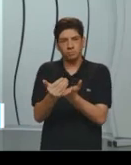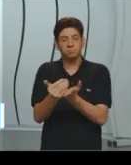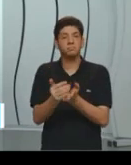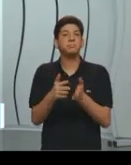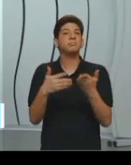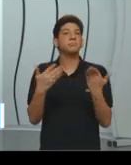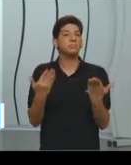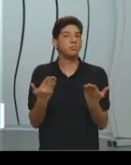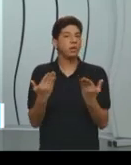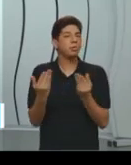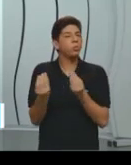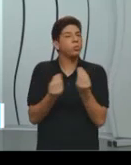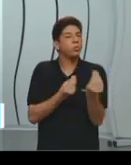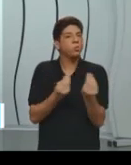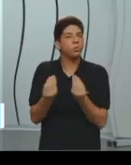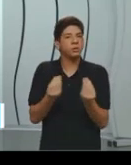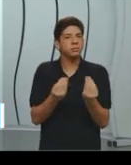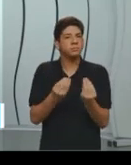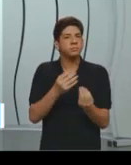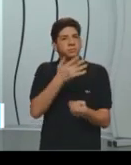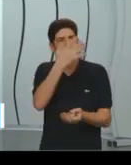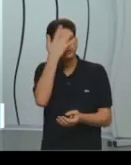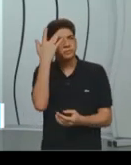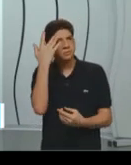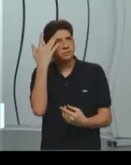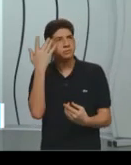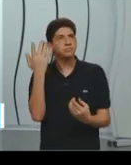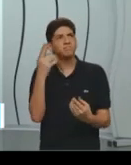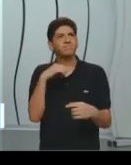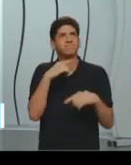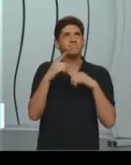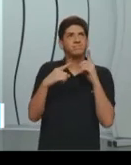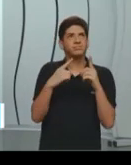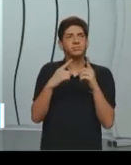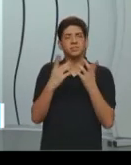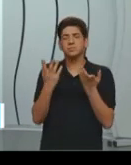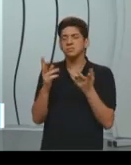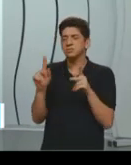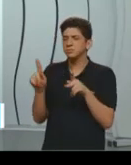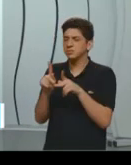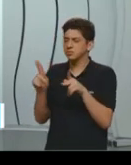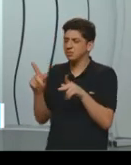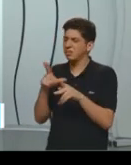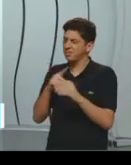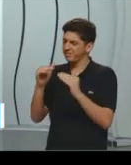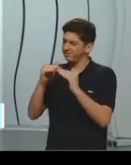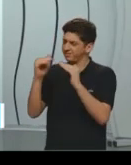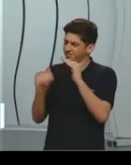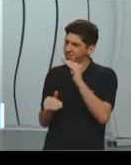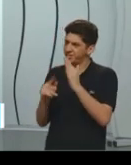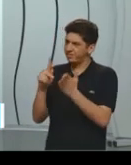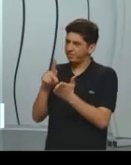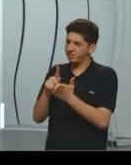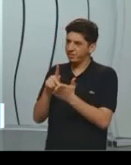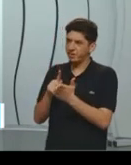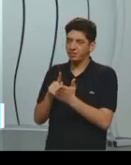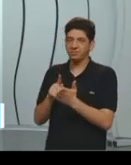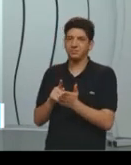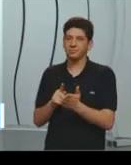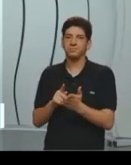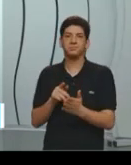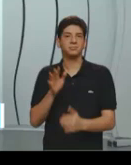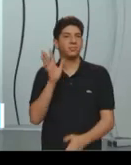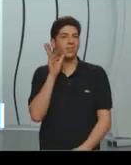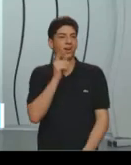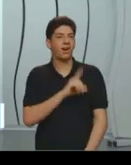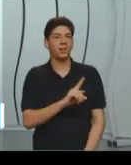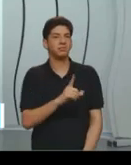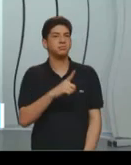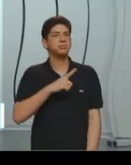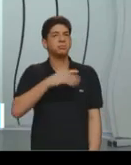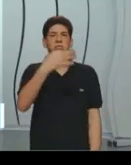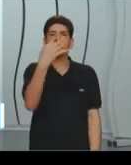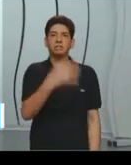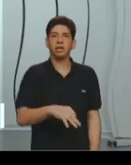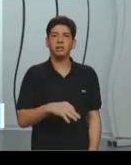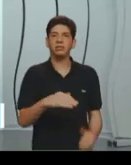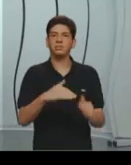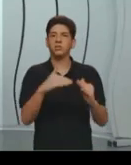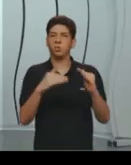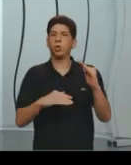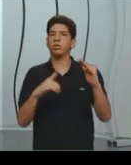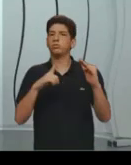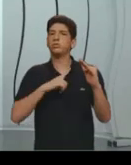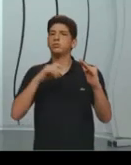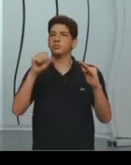fazer essa discussão as pessoas perguntam professor, você acha que existe desigualdade? Eu falo, não acho não, tenho certeza. Porque como a gente está pontuando